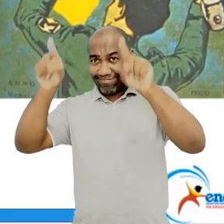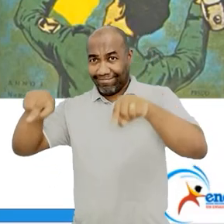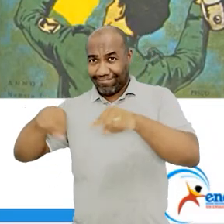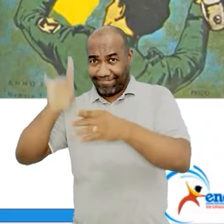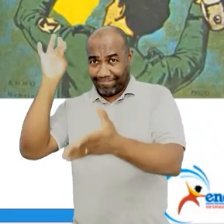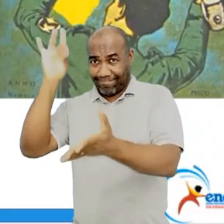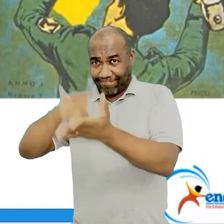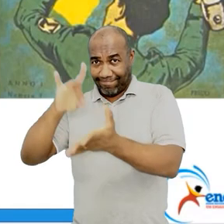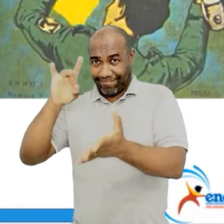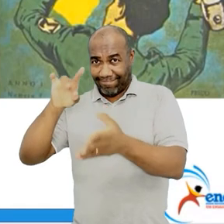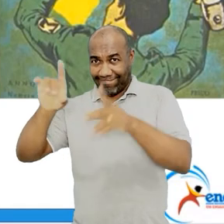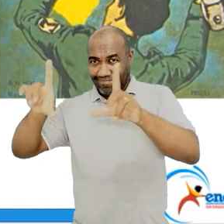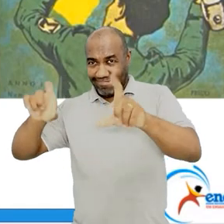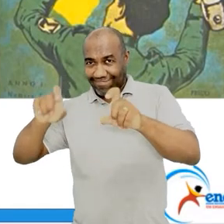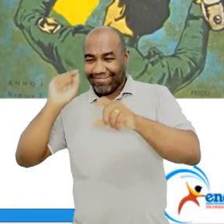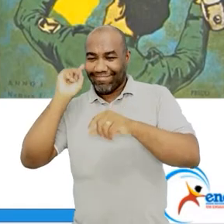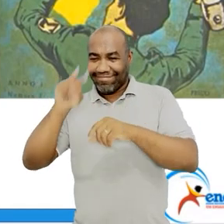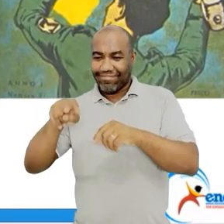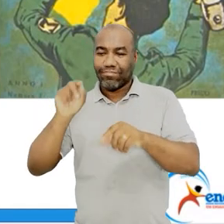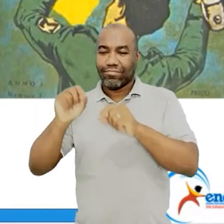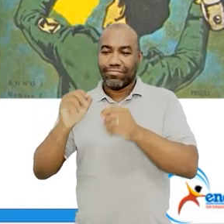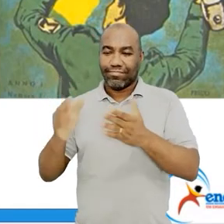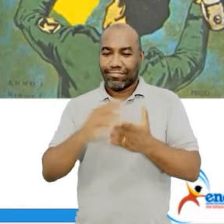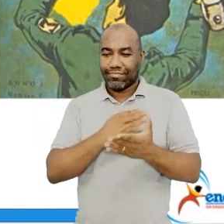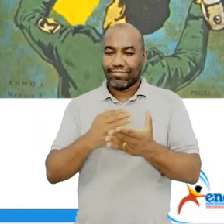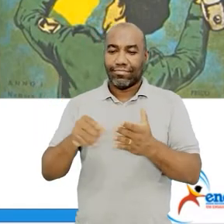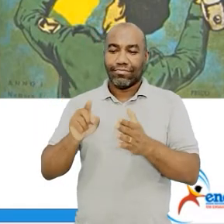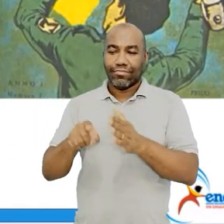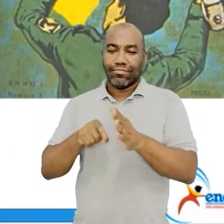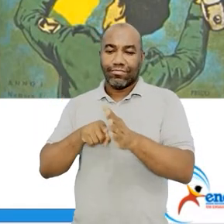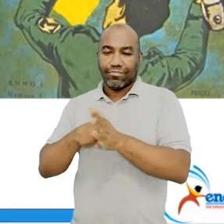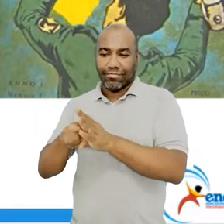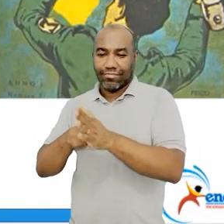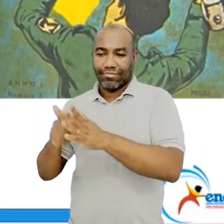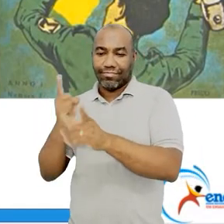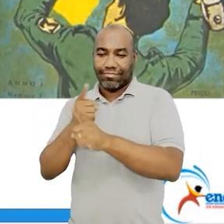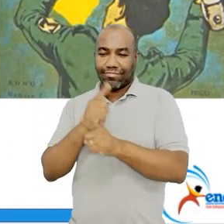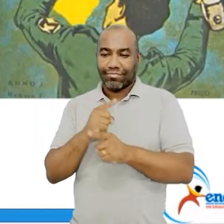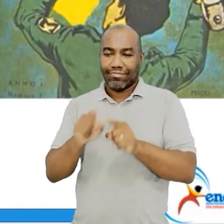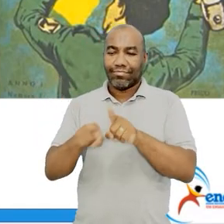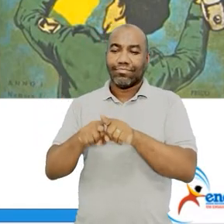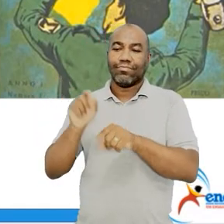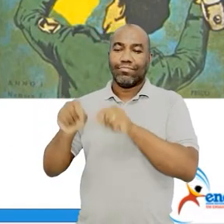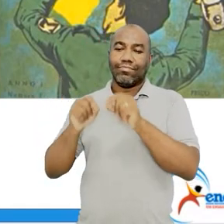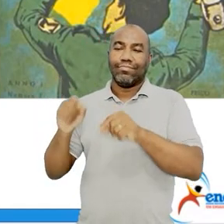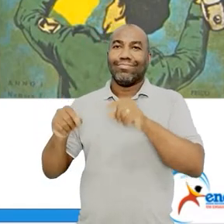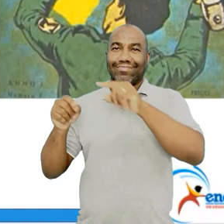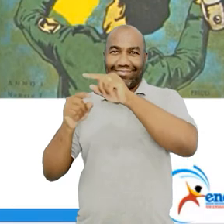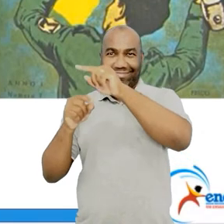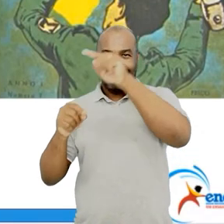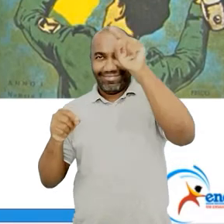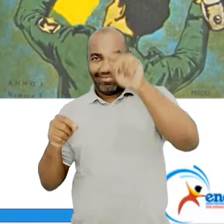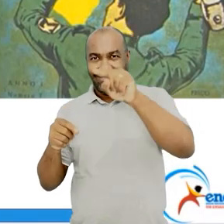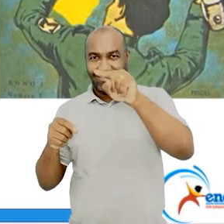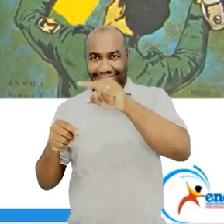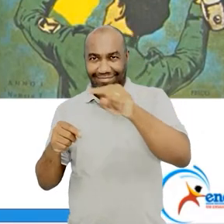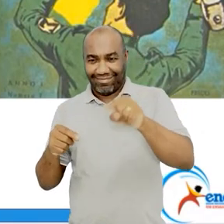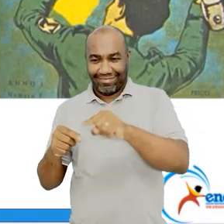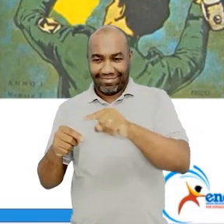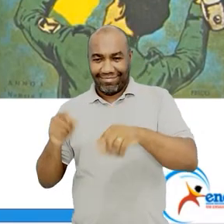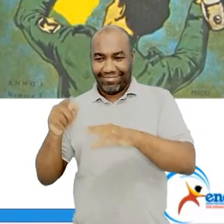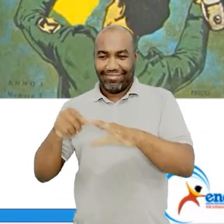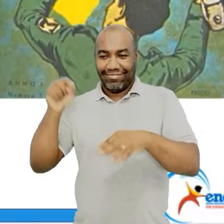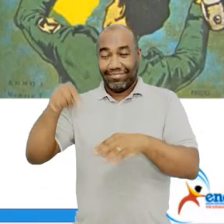E se você pesquisar, nós temos aí sinais de um extremismo aqui em terras